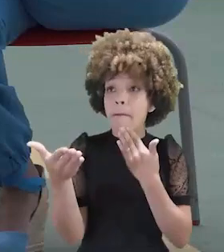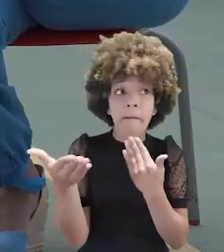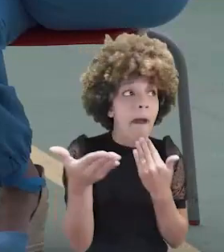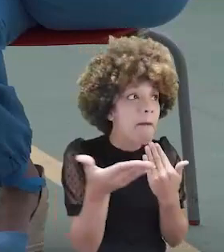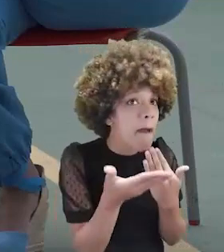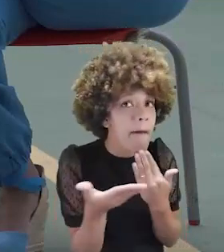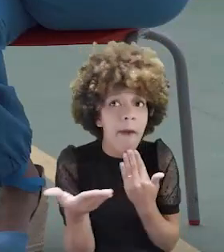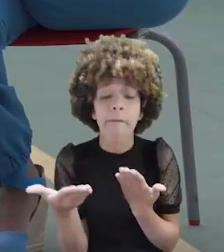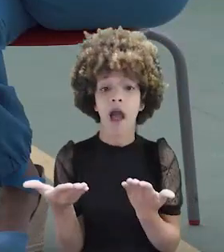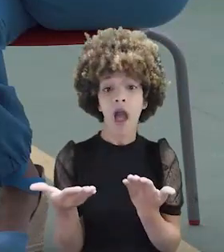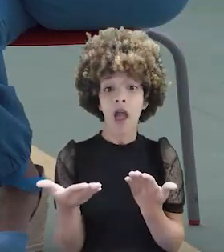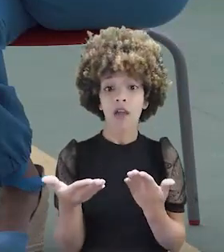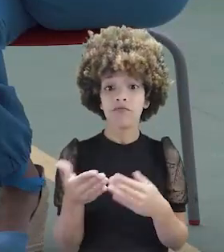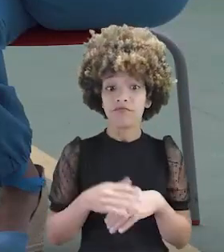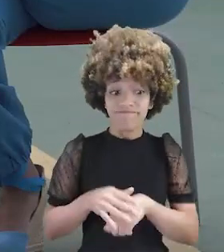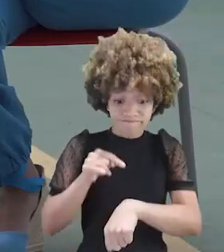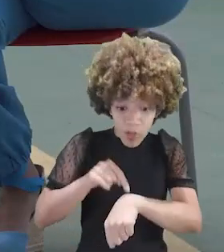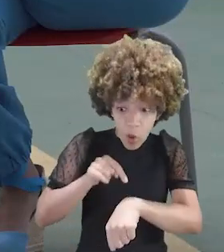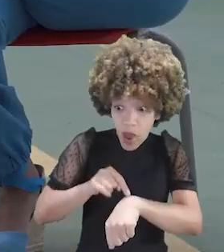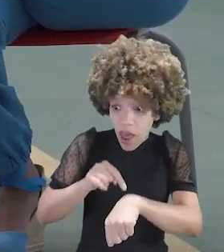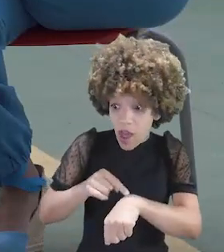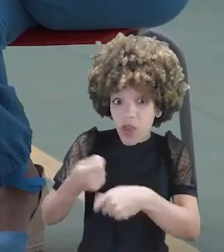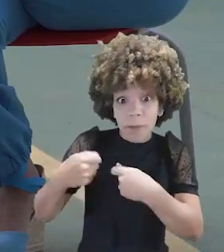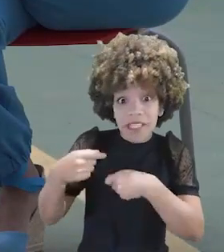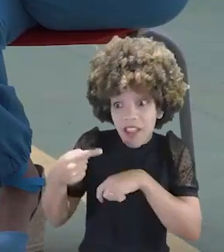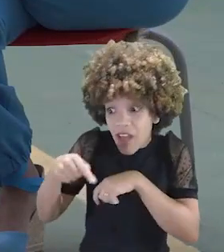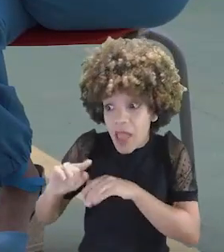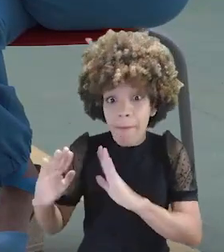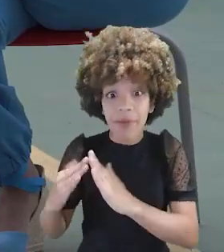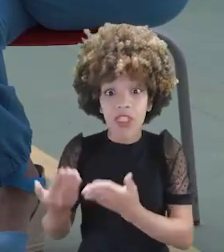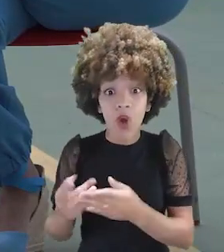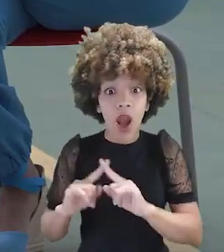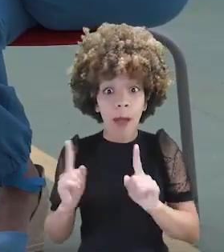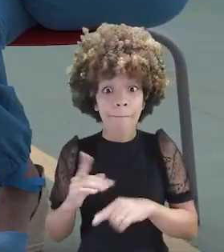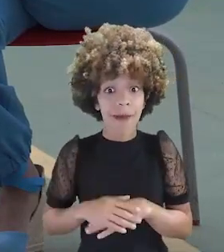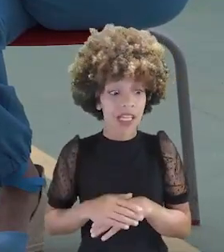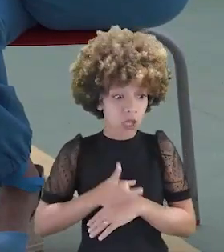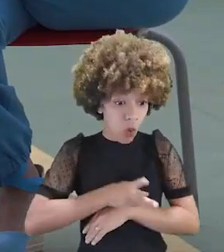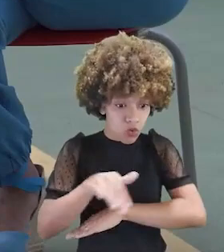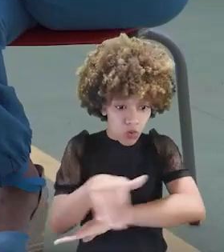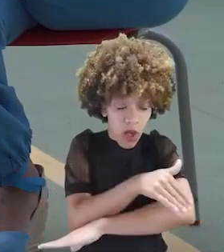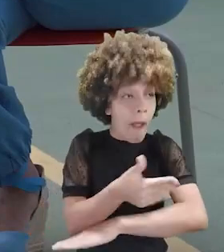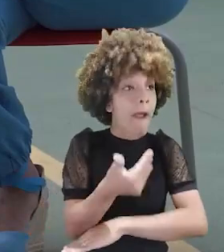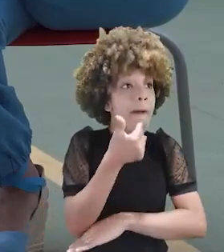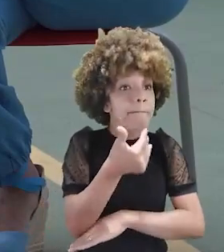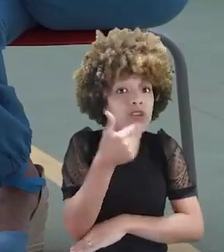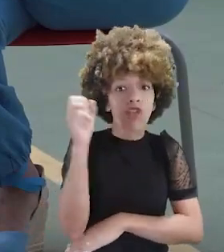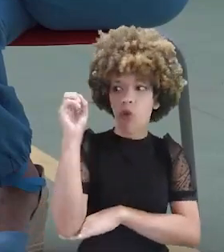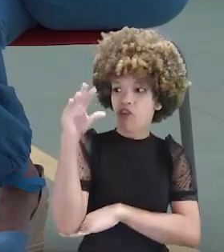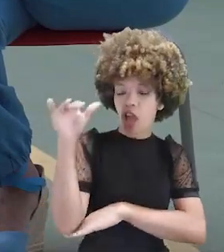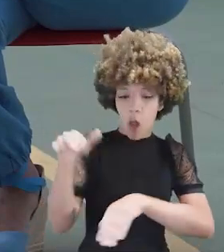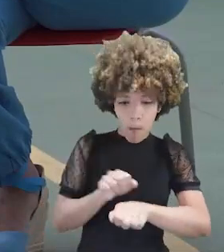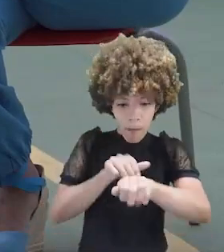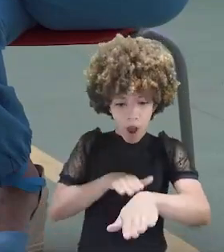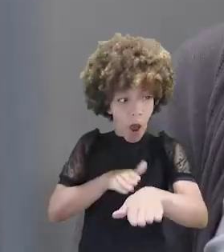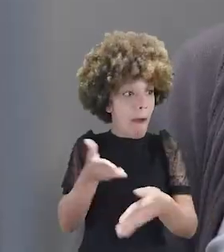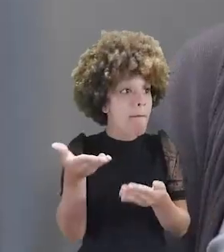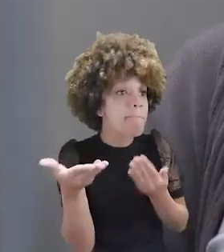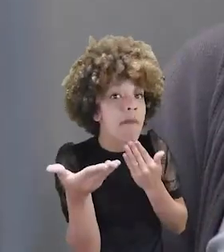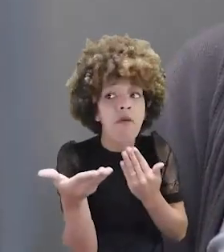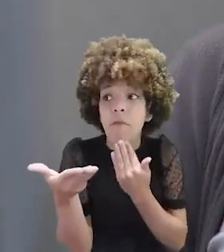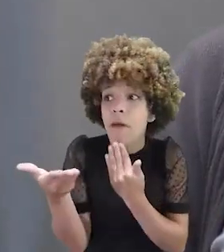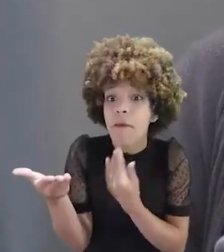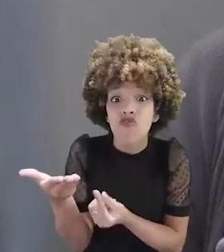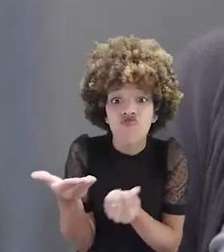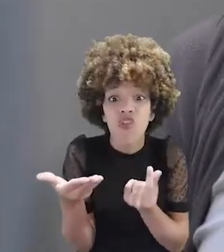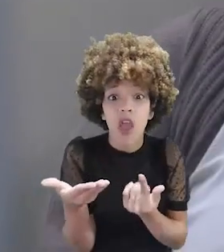pedindo, você vê o horário de criança estar na escola e ela na rua pedindo no farol, né? E é